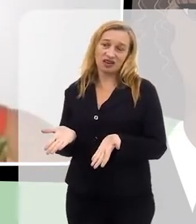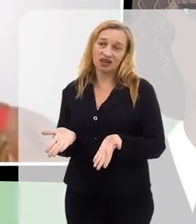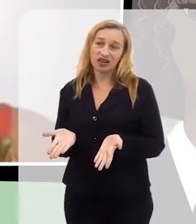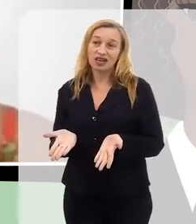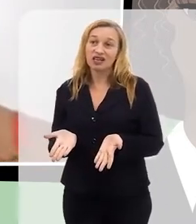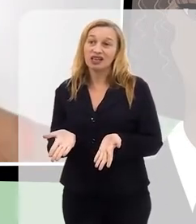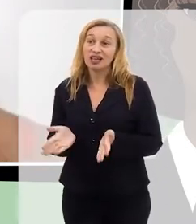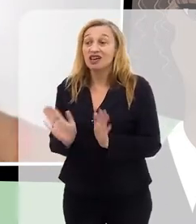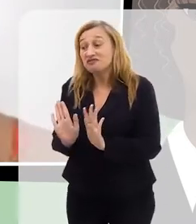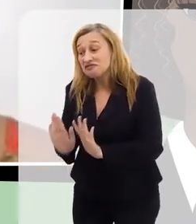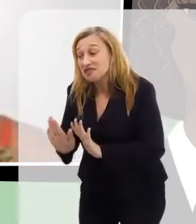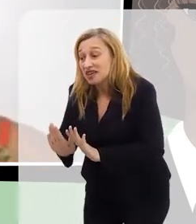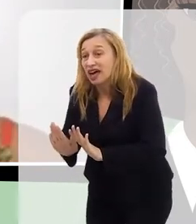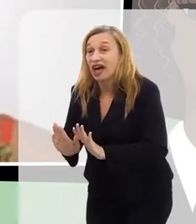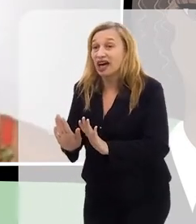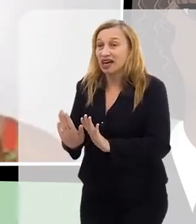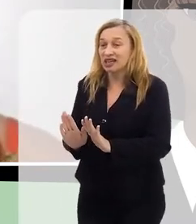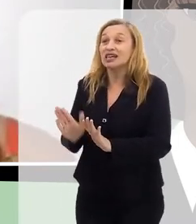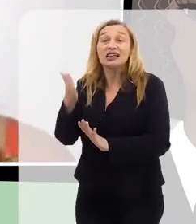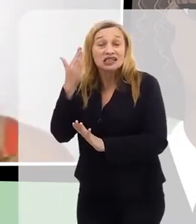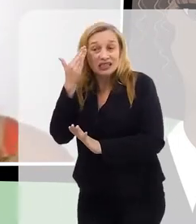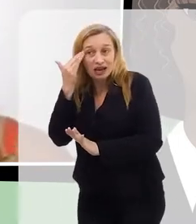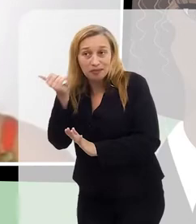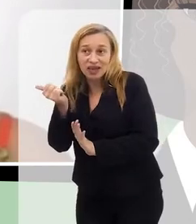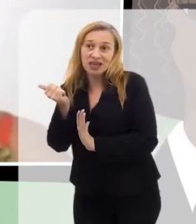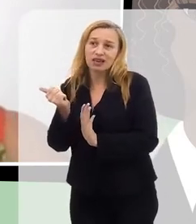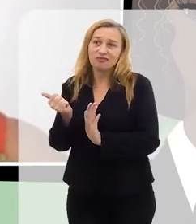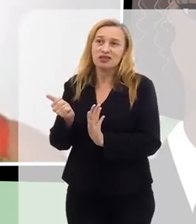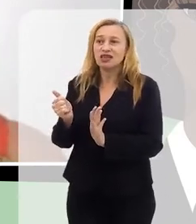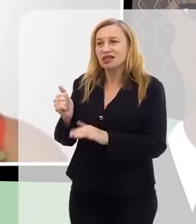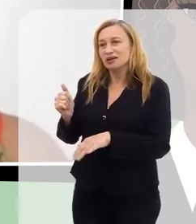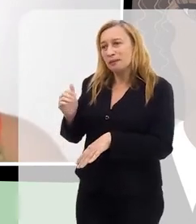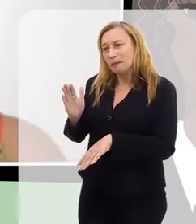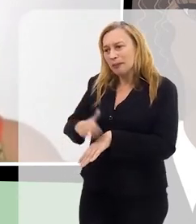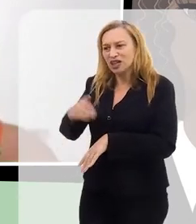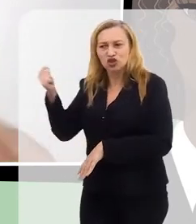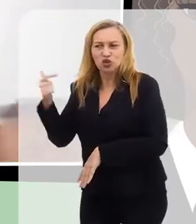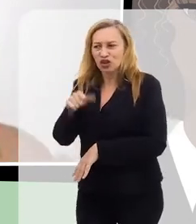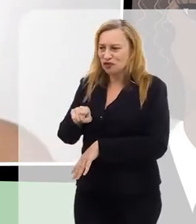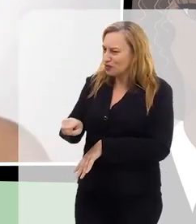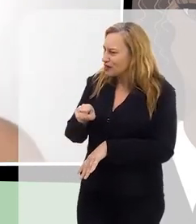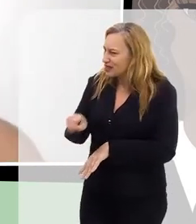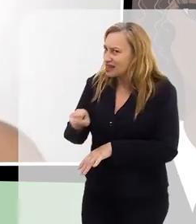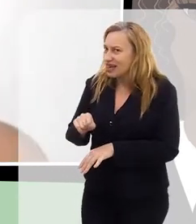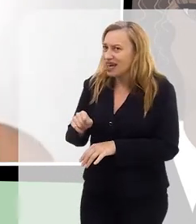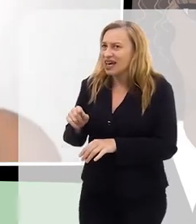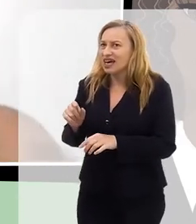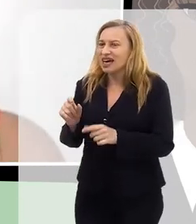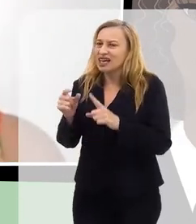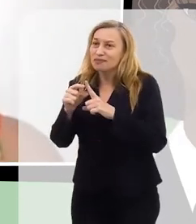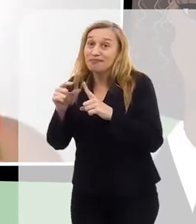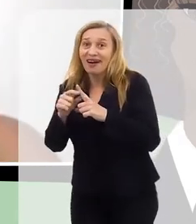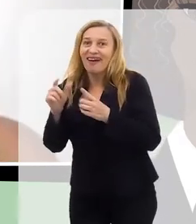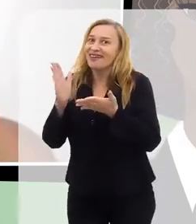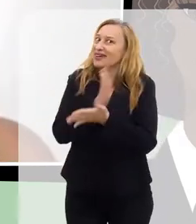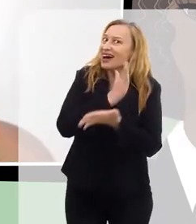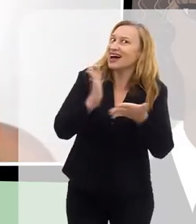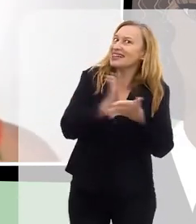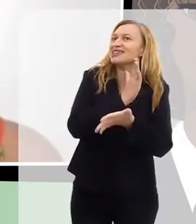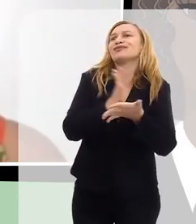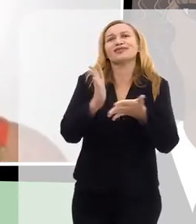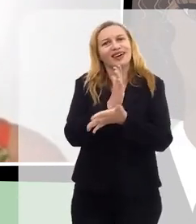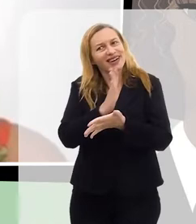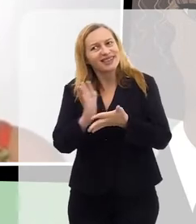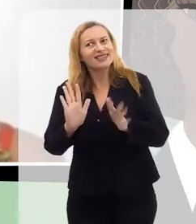Você tem que ficar nessa posição, nós sabemos mais do que você. Então, as palavras são, às vezes, né? Nem